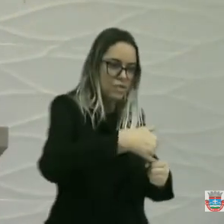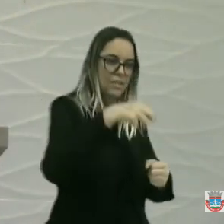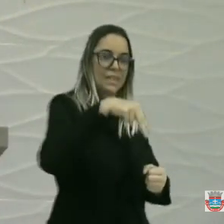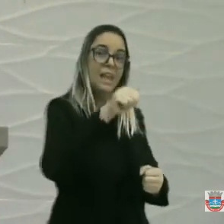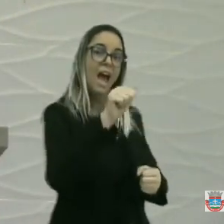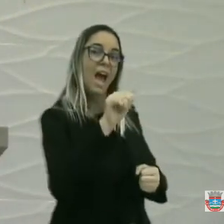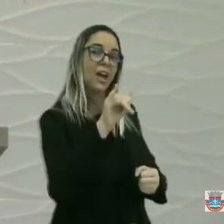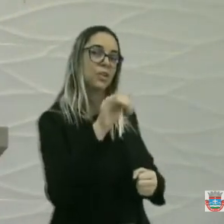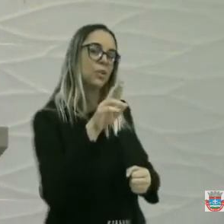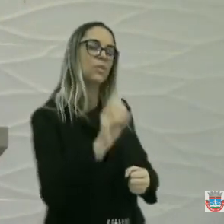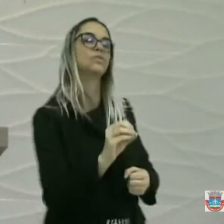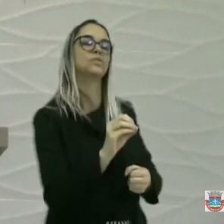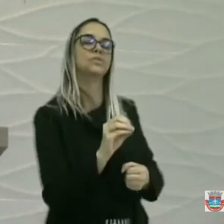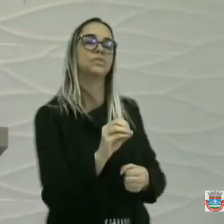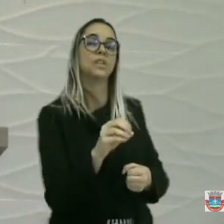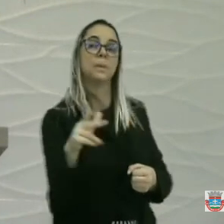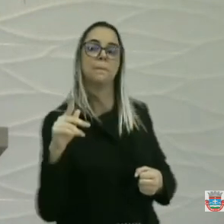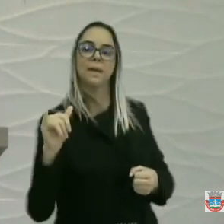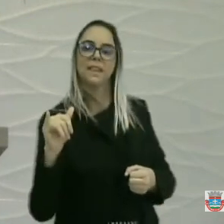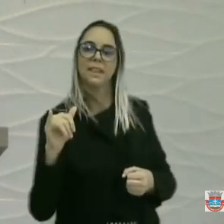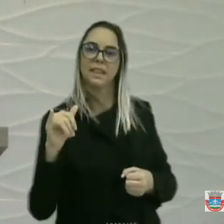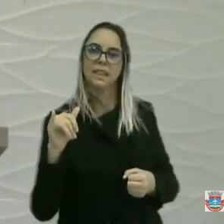Stop. Passando tudo dentro da cidade.